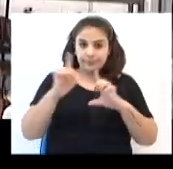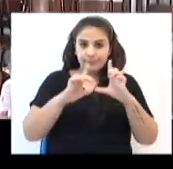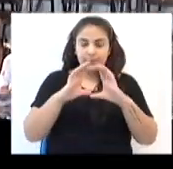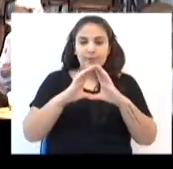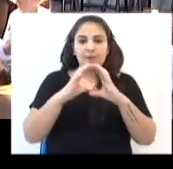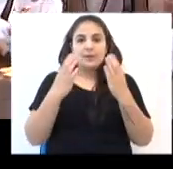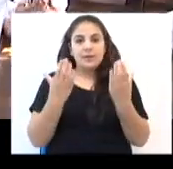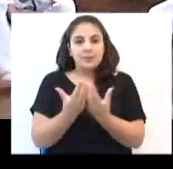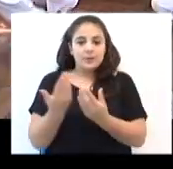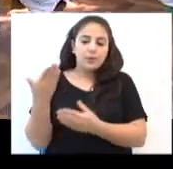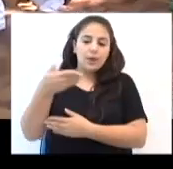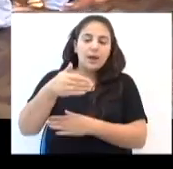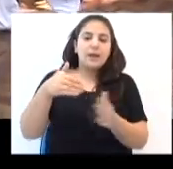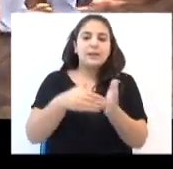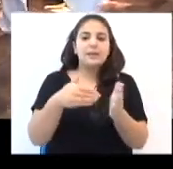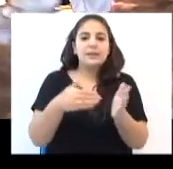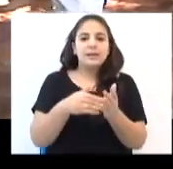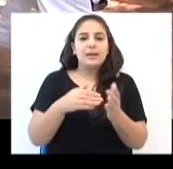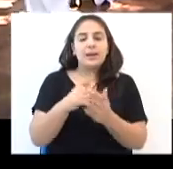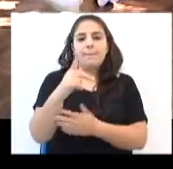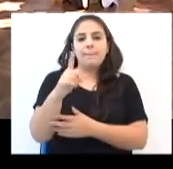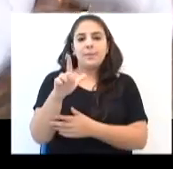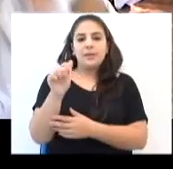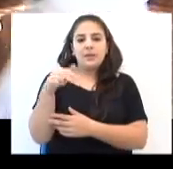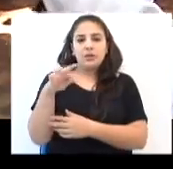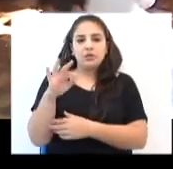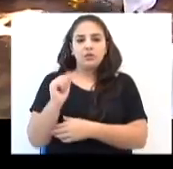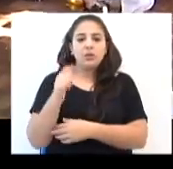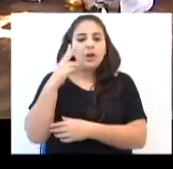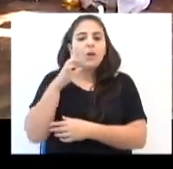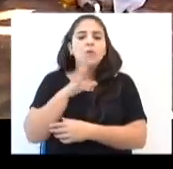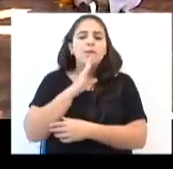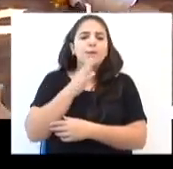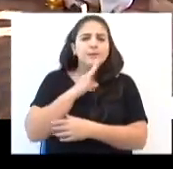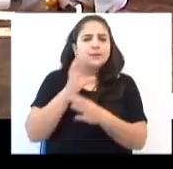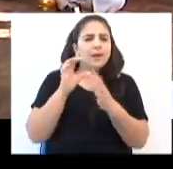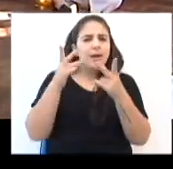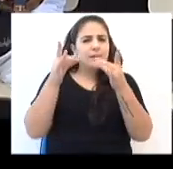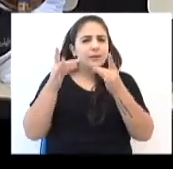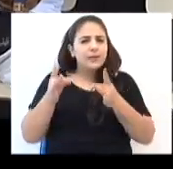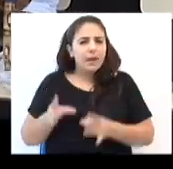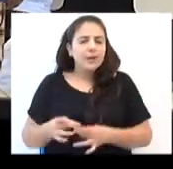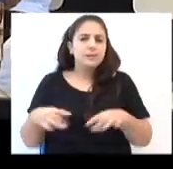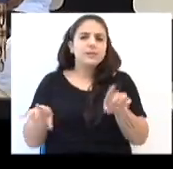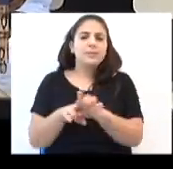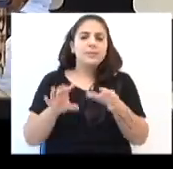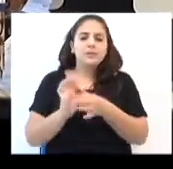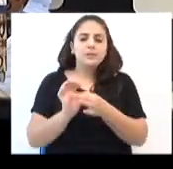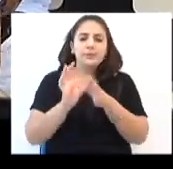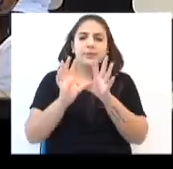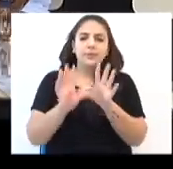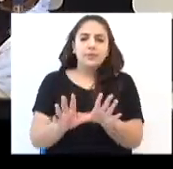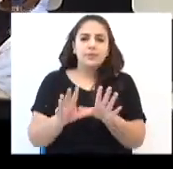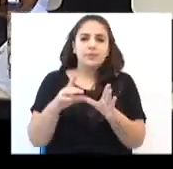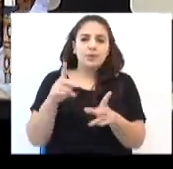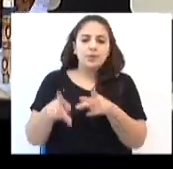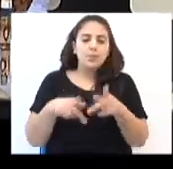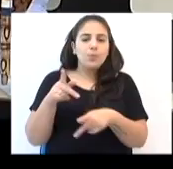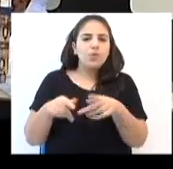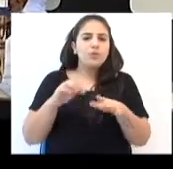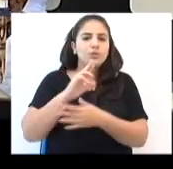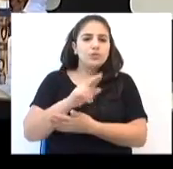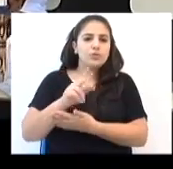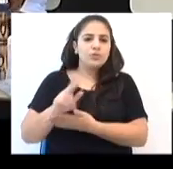até a Planaltina conhecer um pouco do serviço de fortalecimento de vínculos, que disponibiliza à população